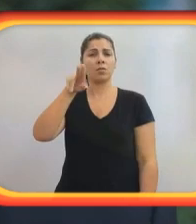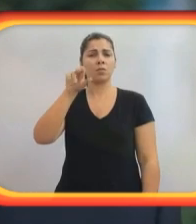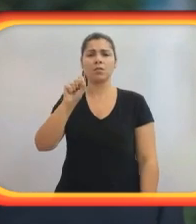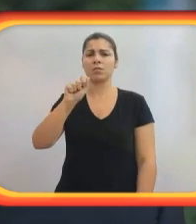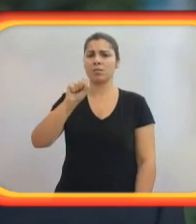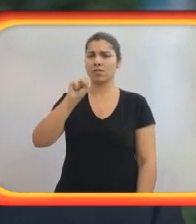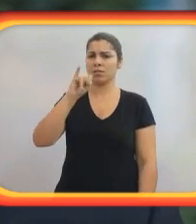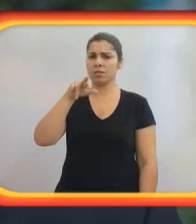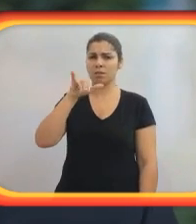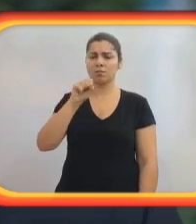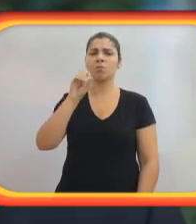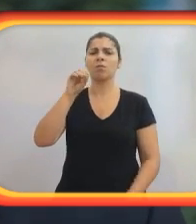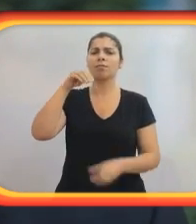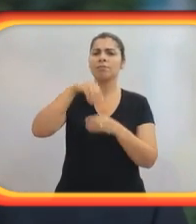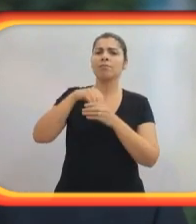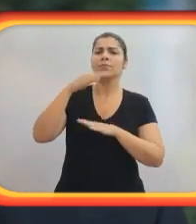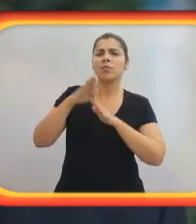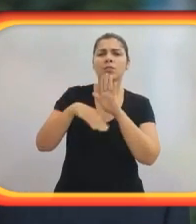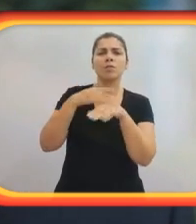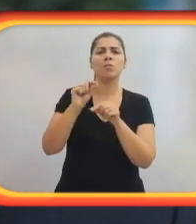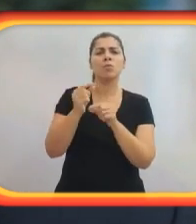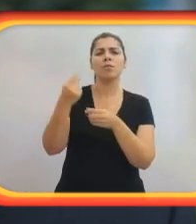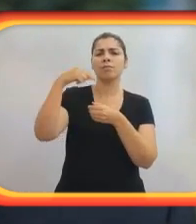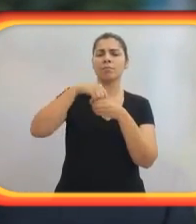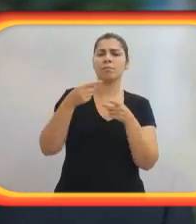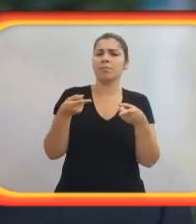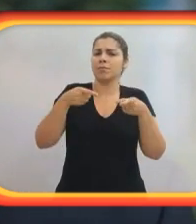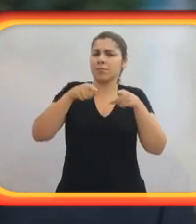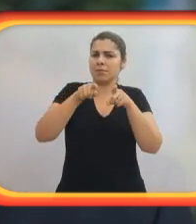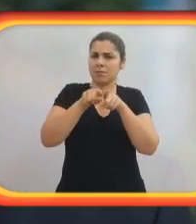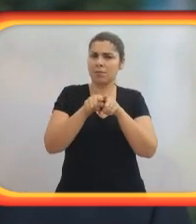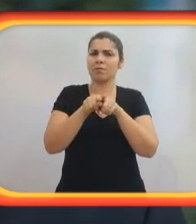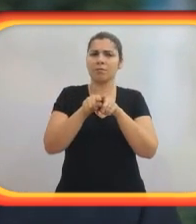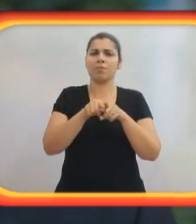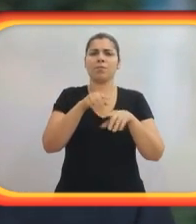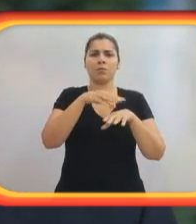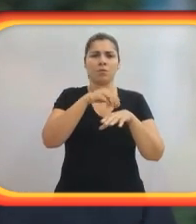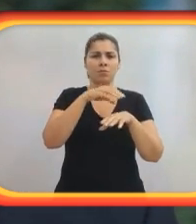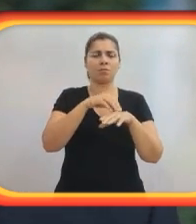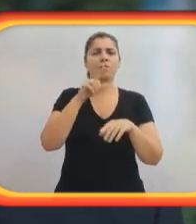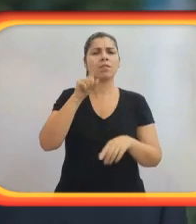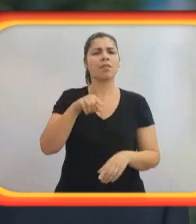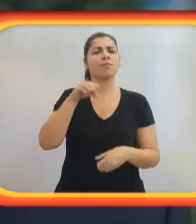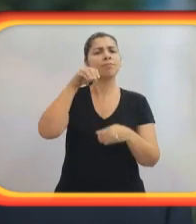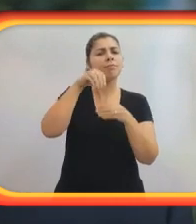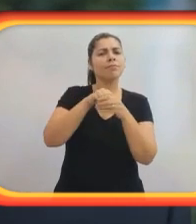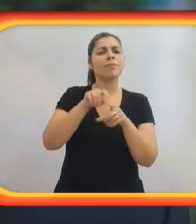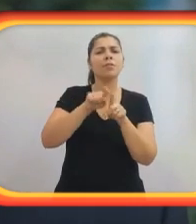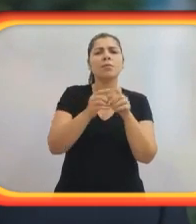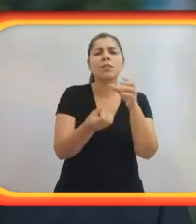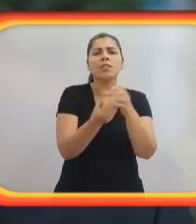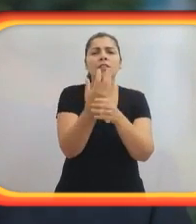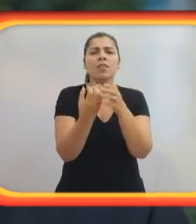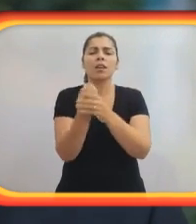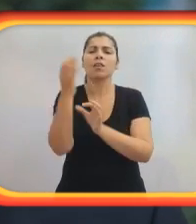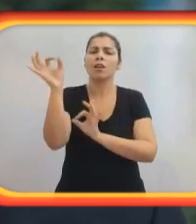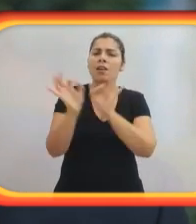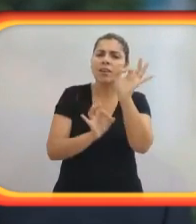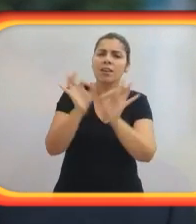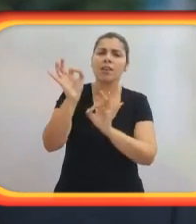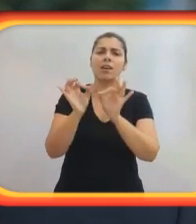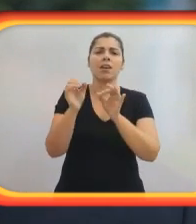internacional de língua de sinais e foi desenvolvido através de uma parceria com a Suécia, que são os criadores, organizadores e